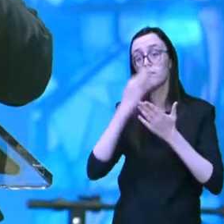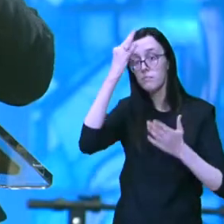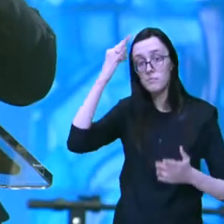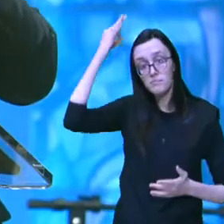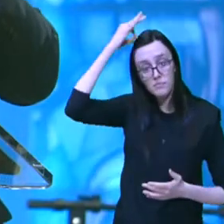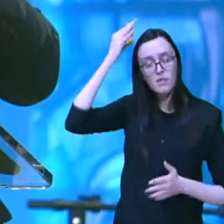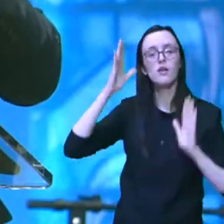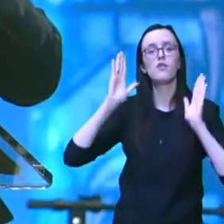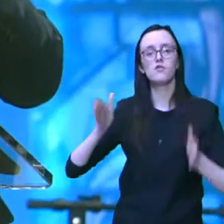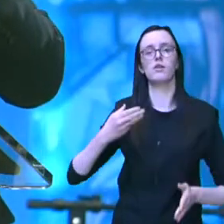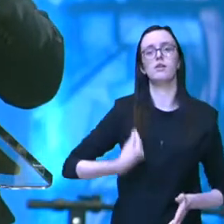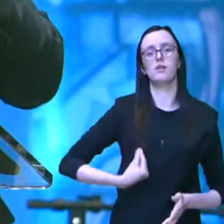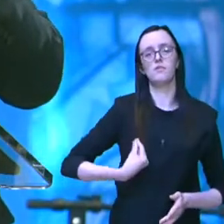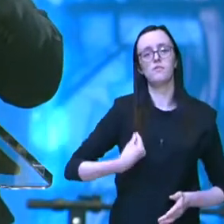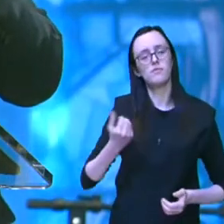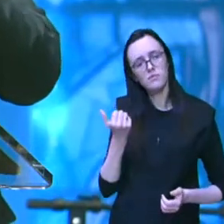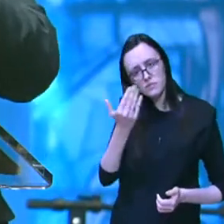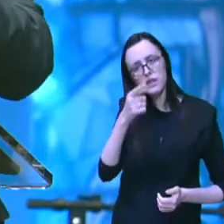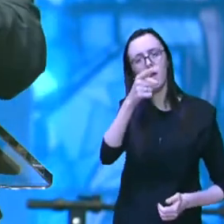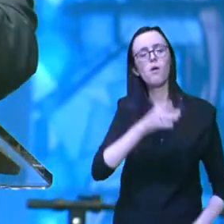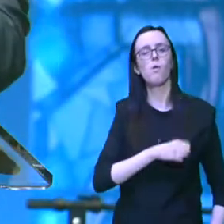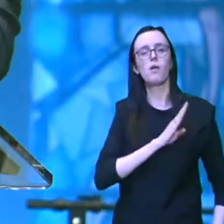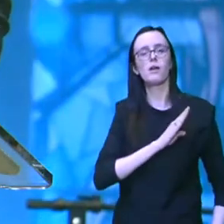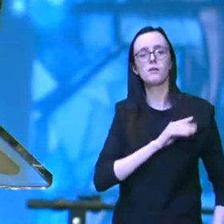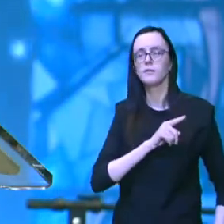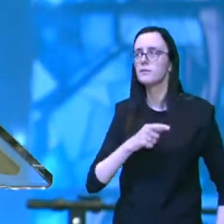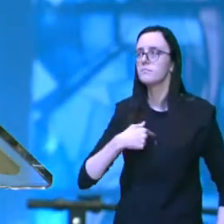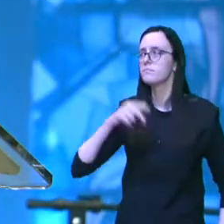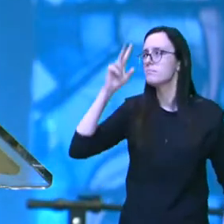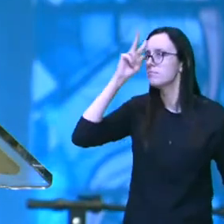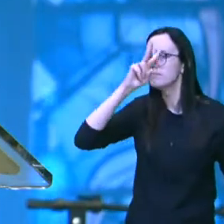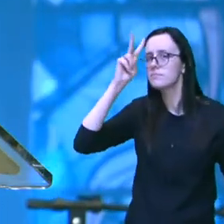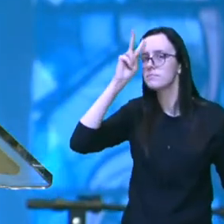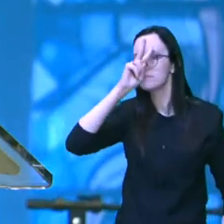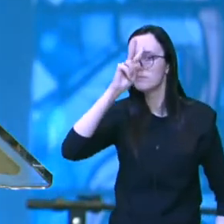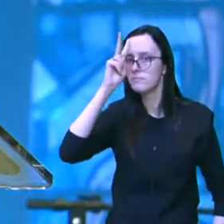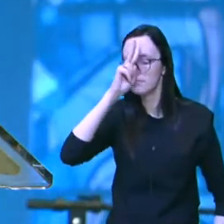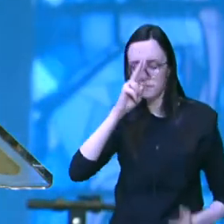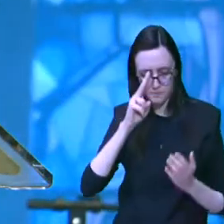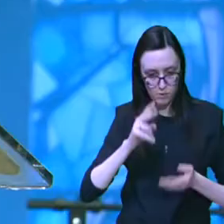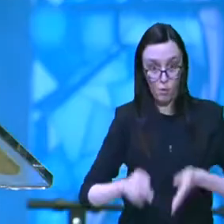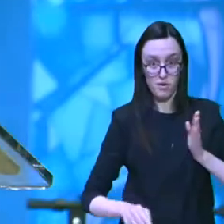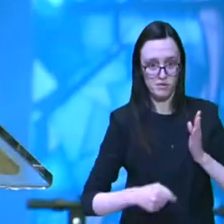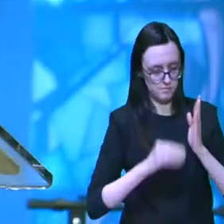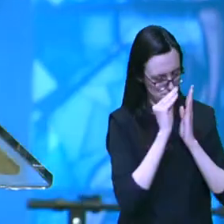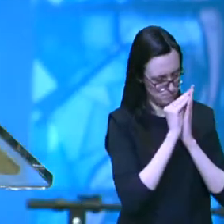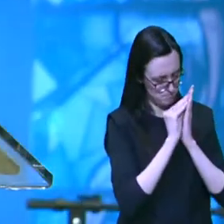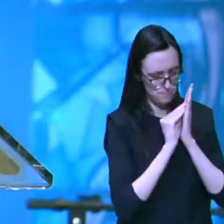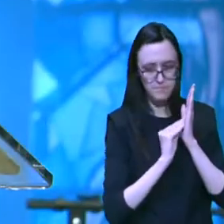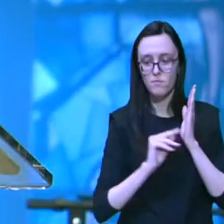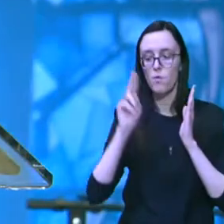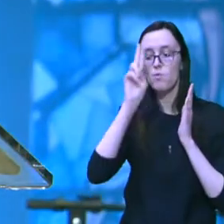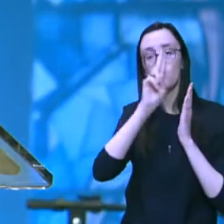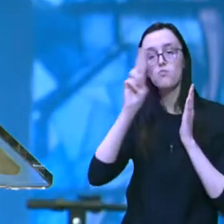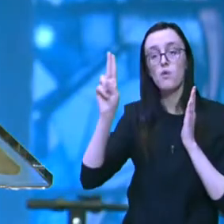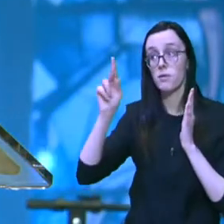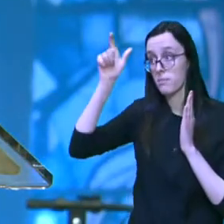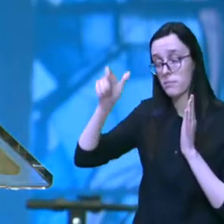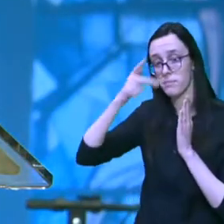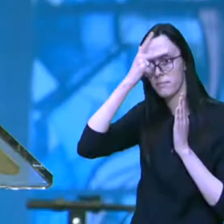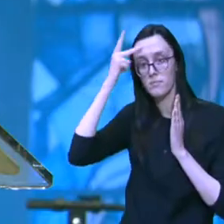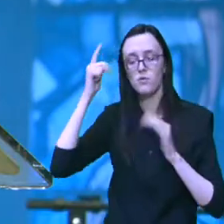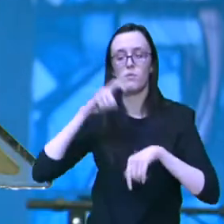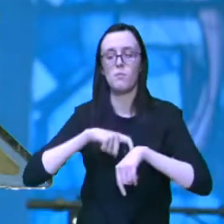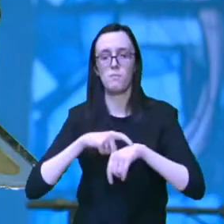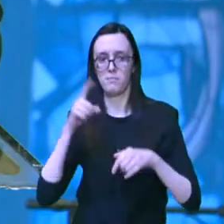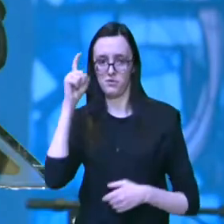Santo está colocando agora no seu coração o nome daquela pessoa que está passando por esse momento difícil, eu quero